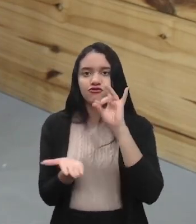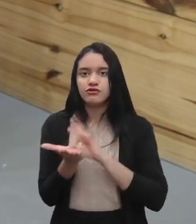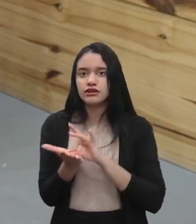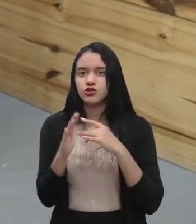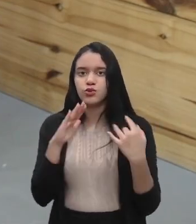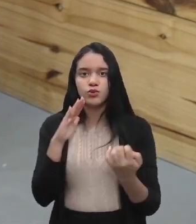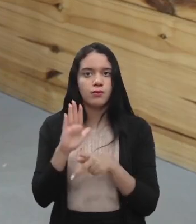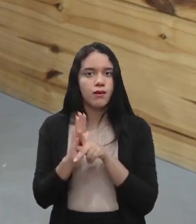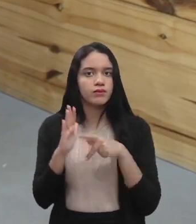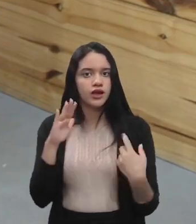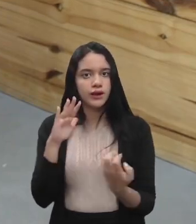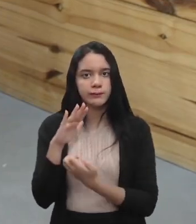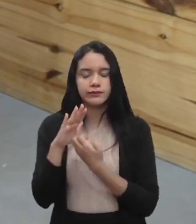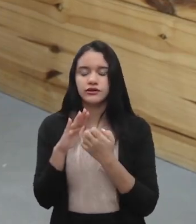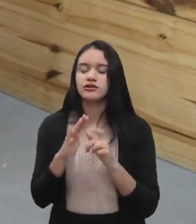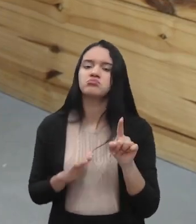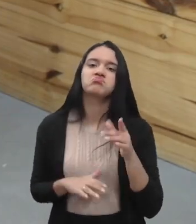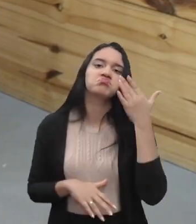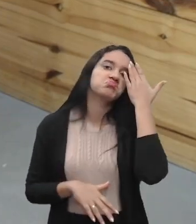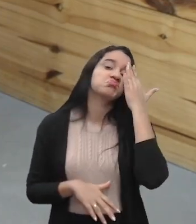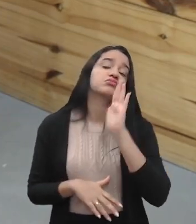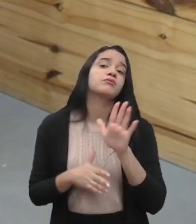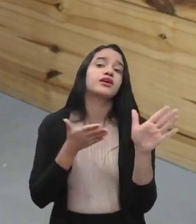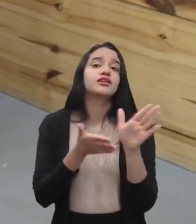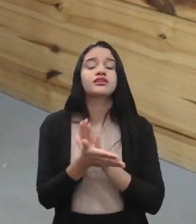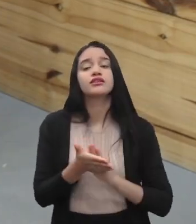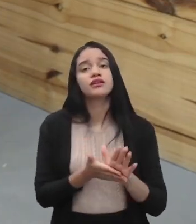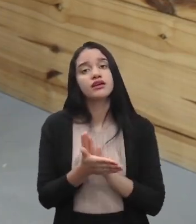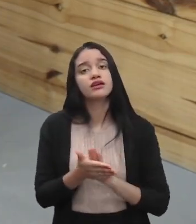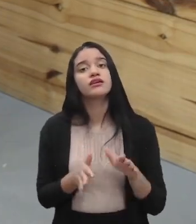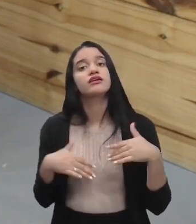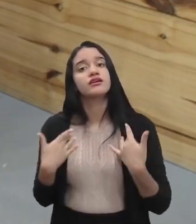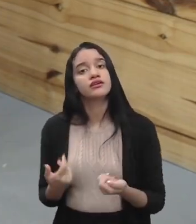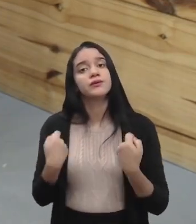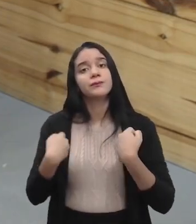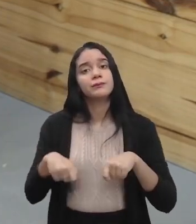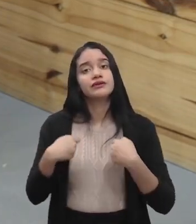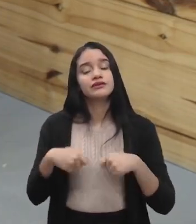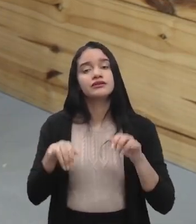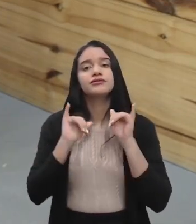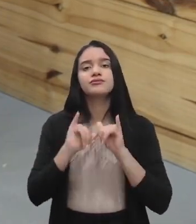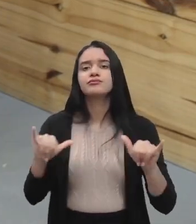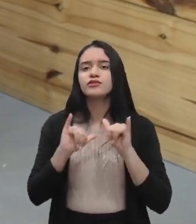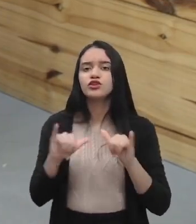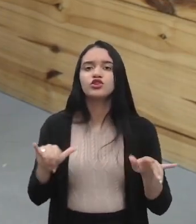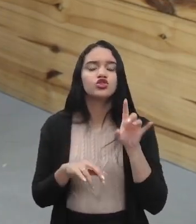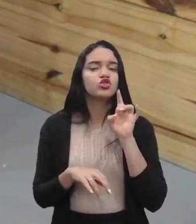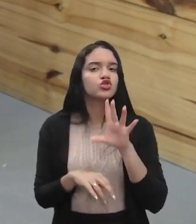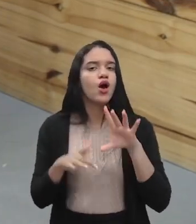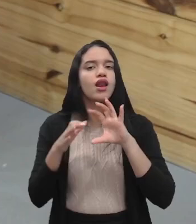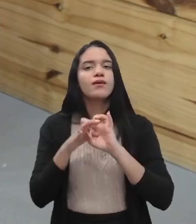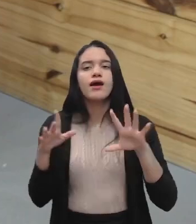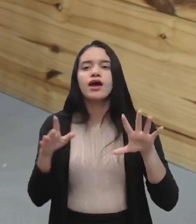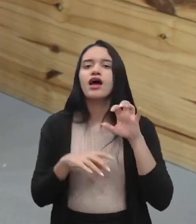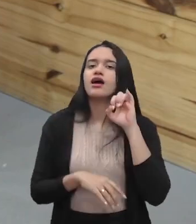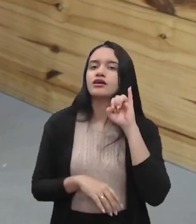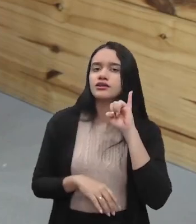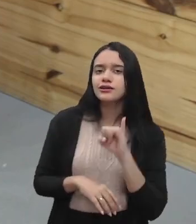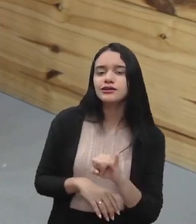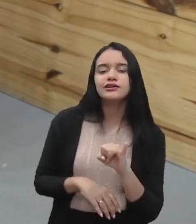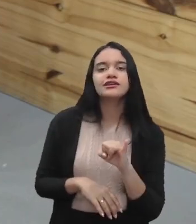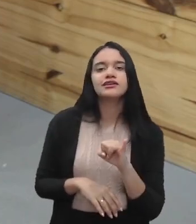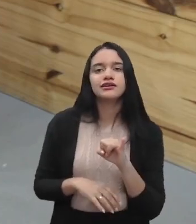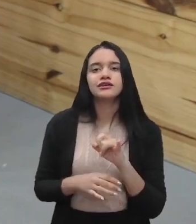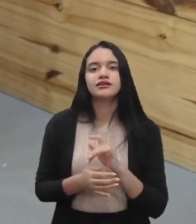empresa, ele não vai saber nada disso. Então, ele precisa ser informado e só liberar se realmente o